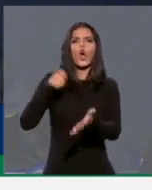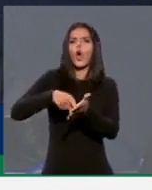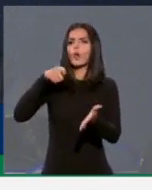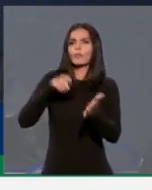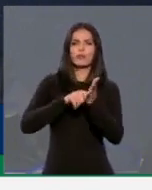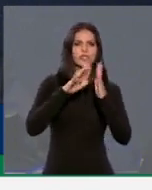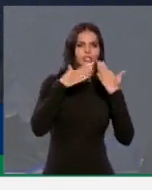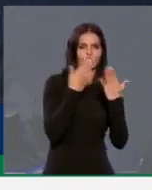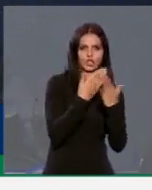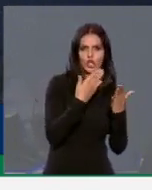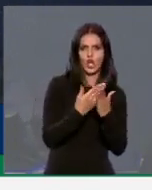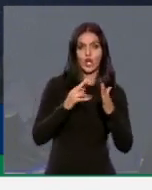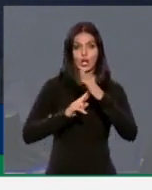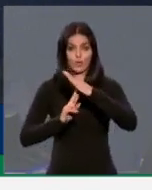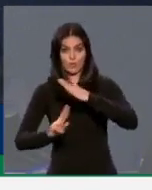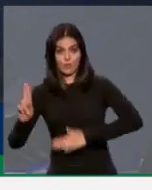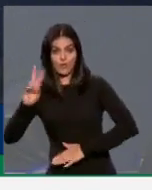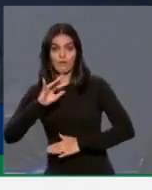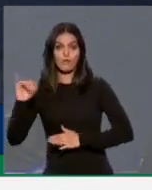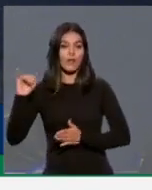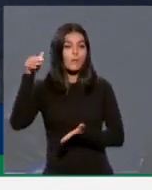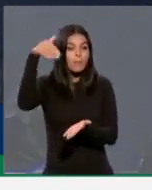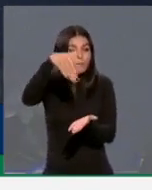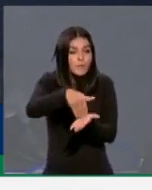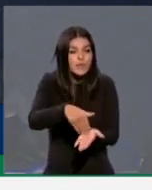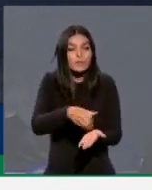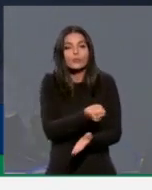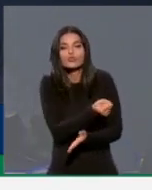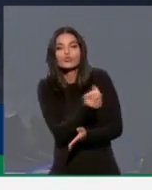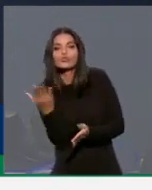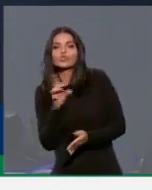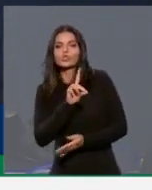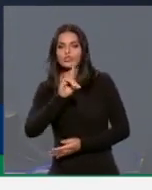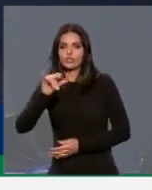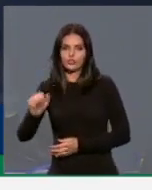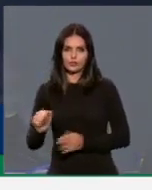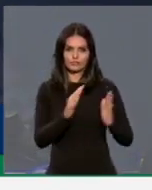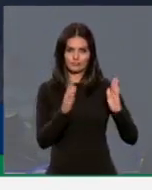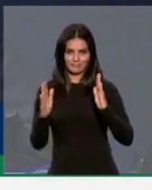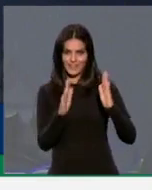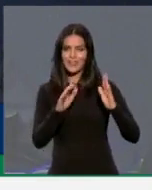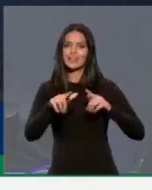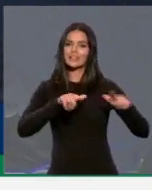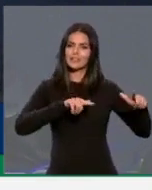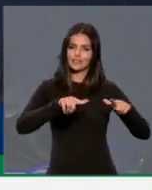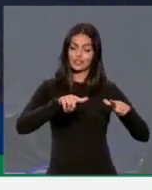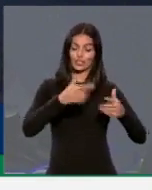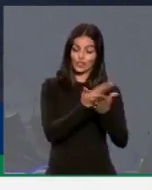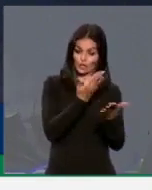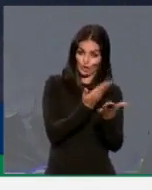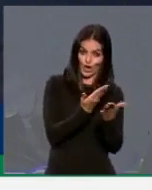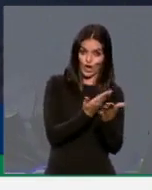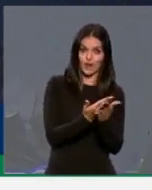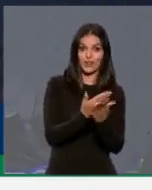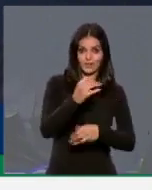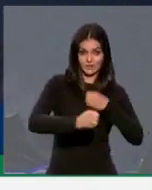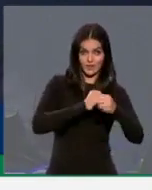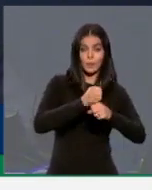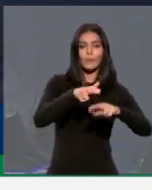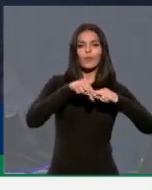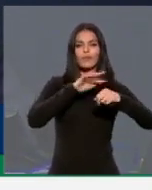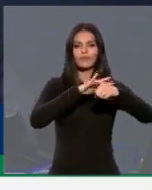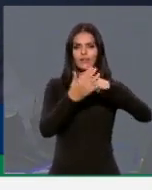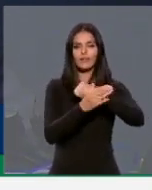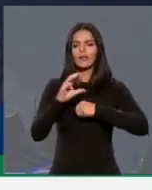e universidades cumprirem a quantidade mínima de dias letivos neste ano em razão da pandemia de Covid-19, a carga